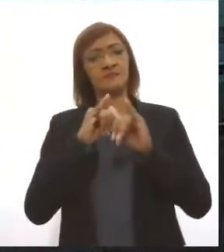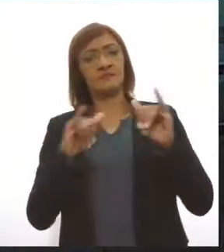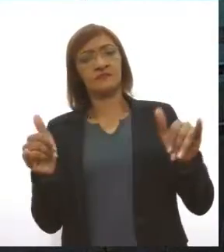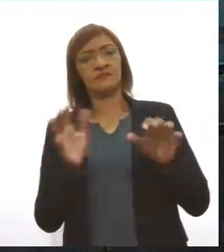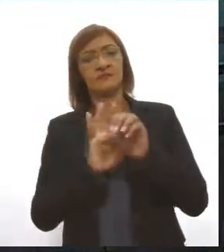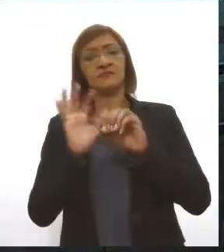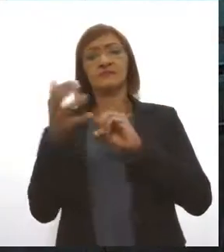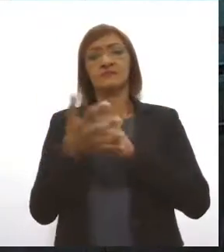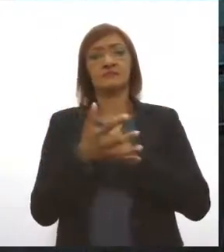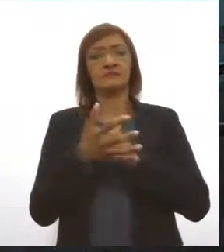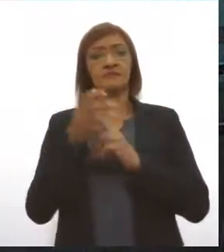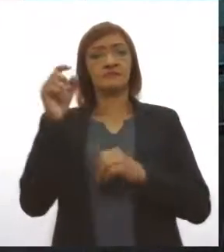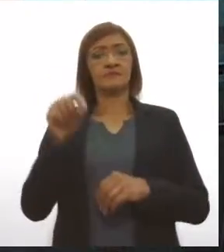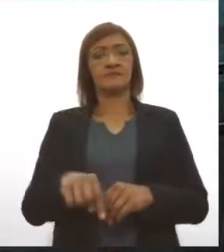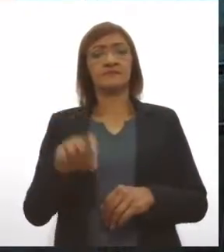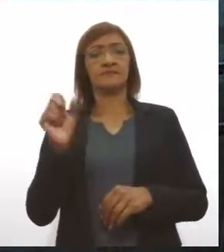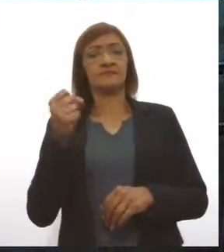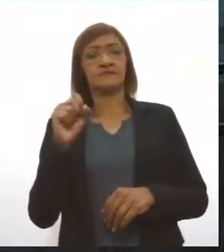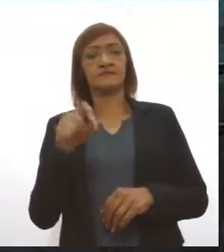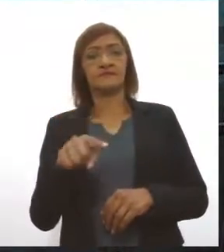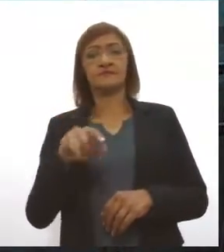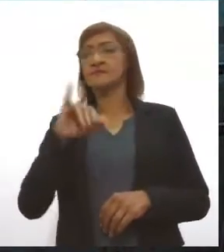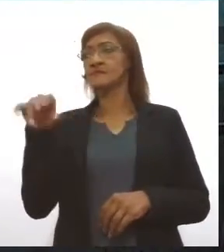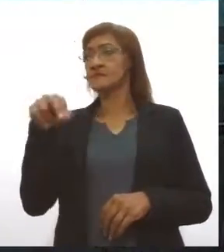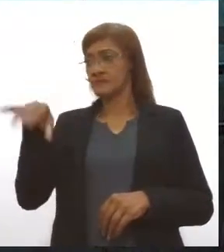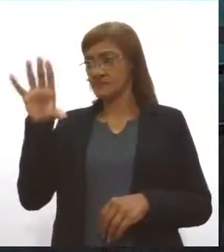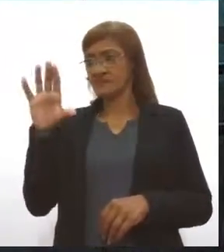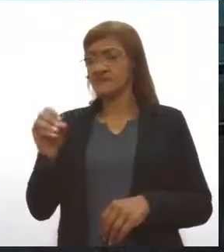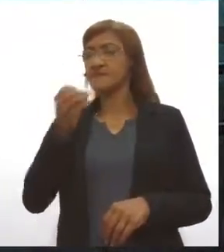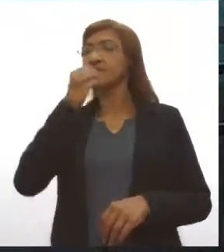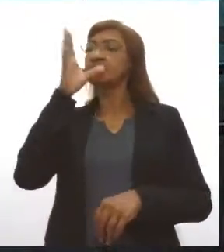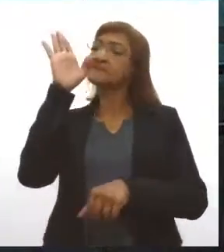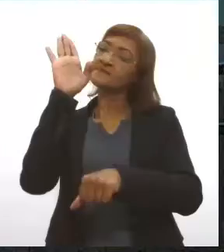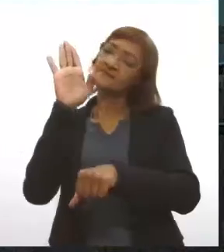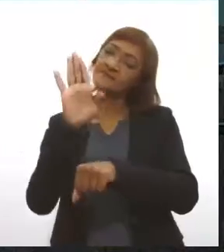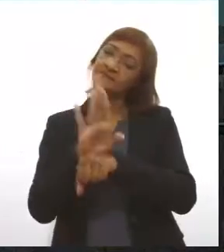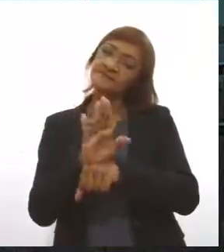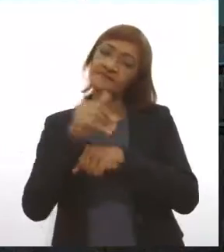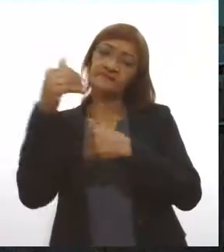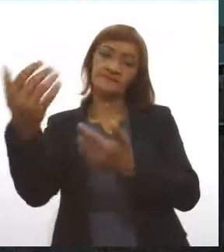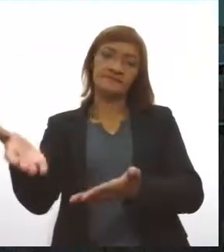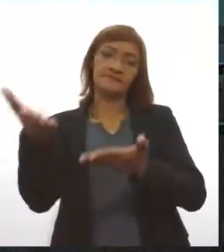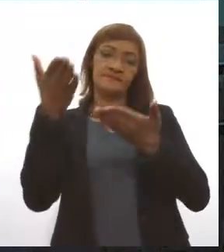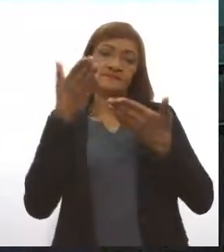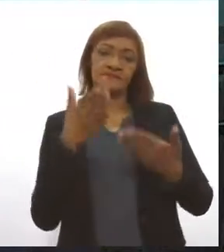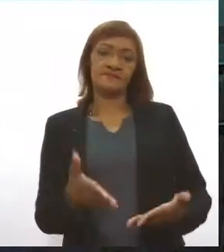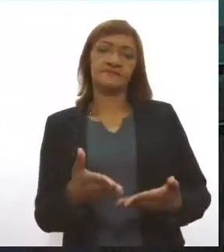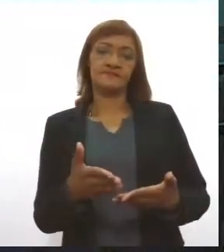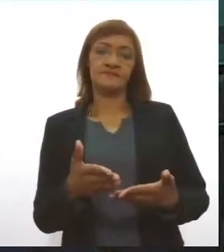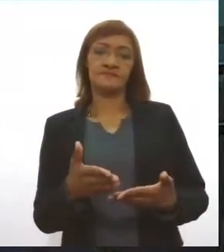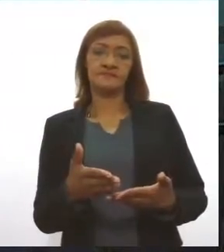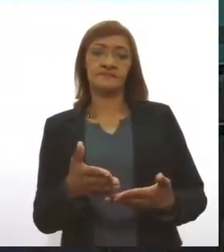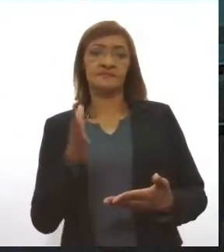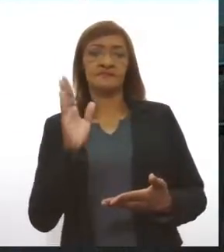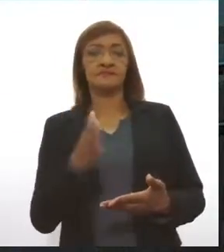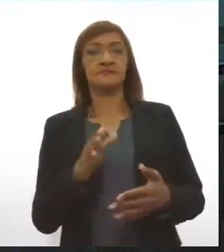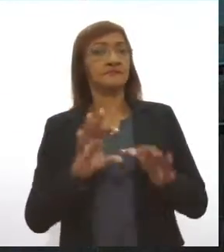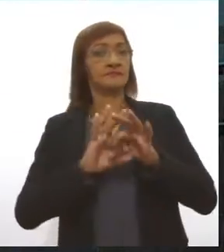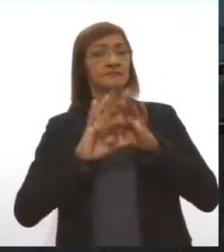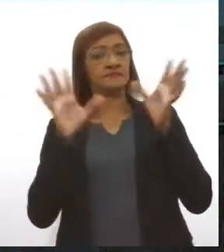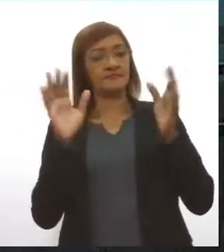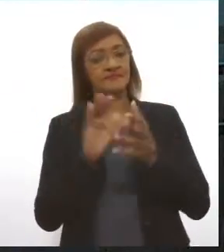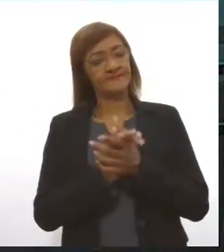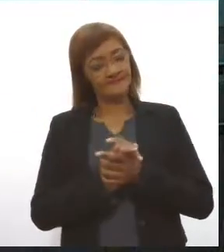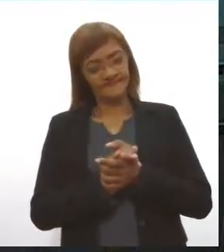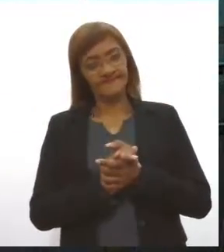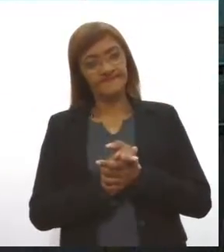-dezenove aqui em Sergipe. Júnior Matos, boa tarde, seja bem-vindo ao Alese Notícias, o espaço é seu, pode trazer